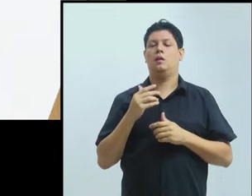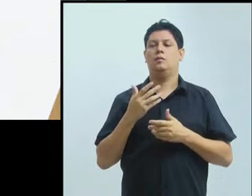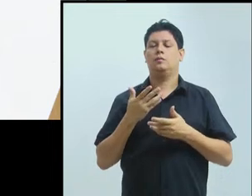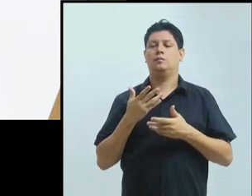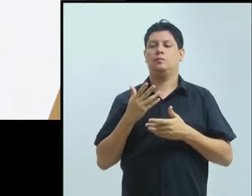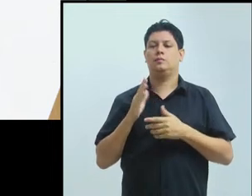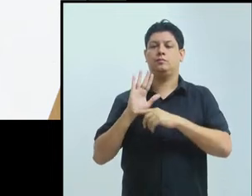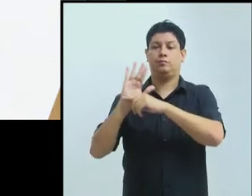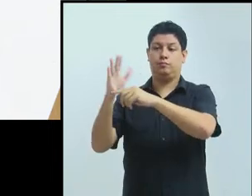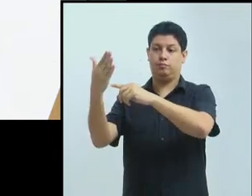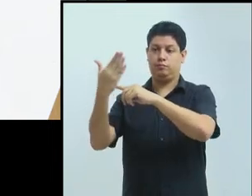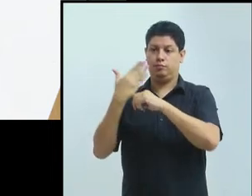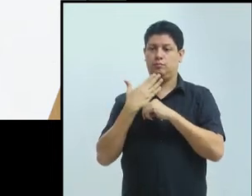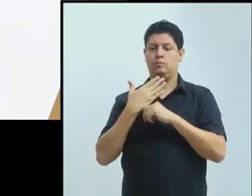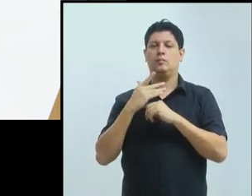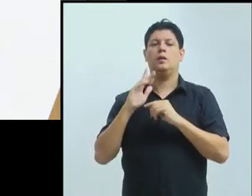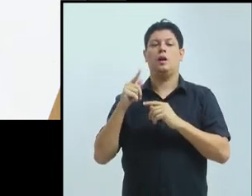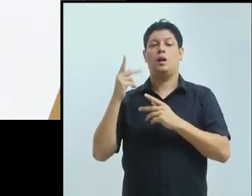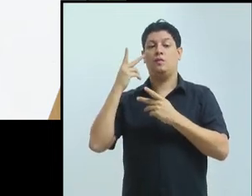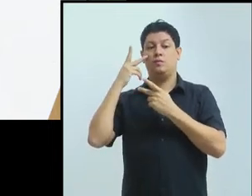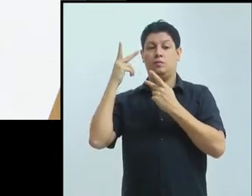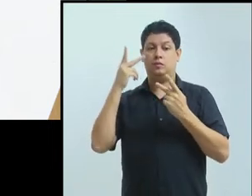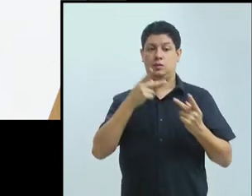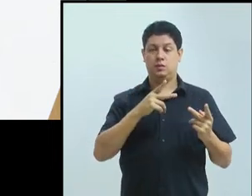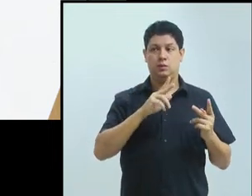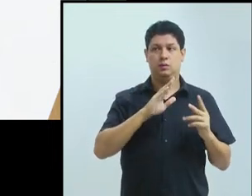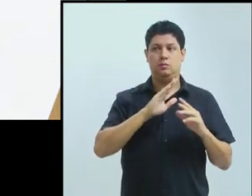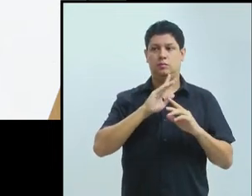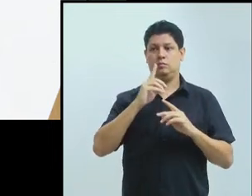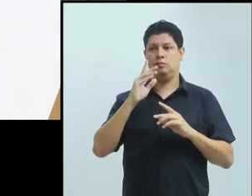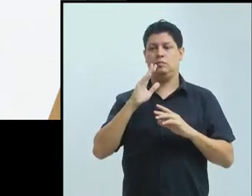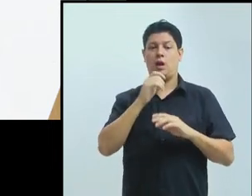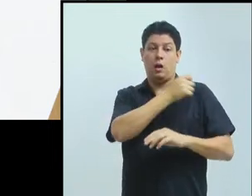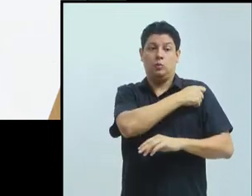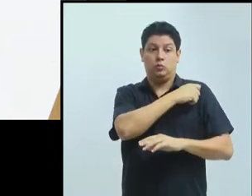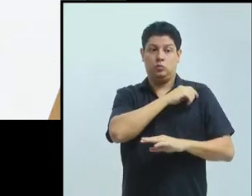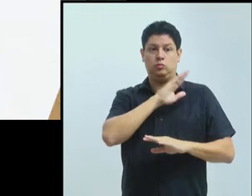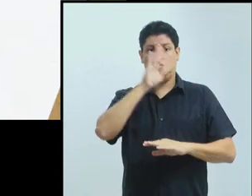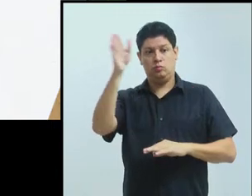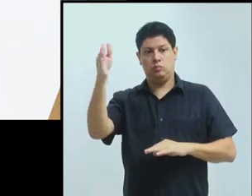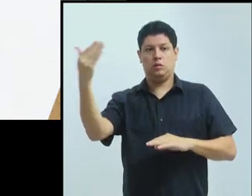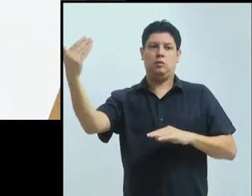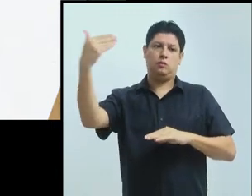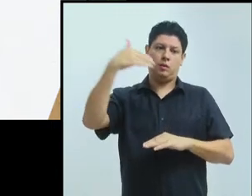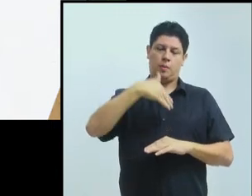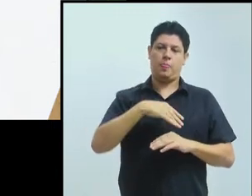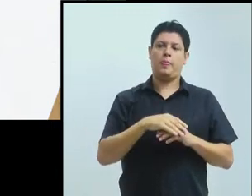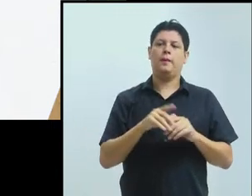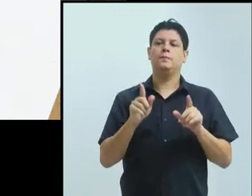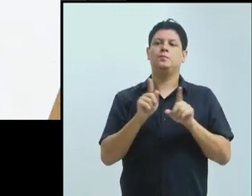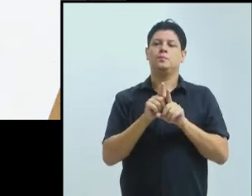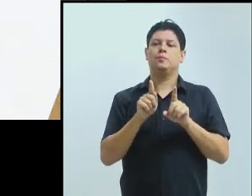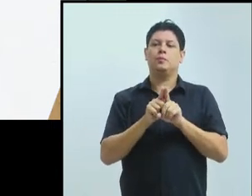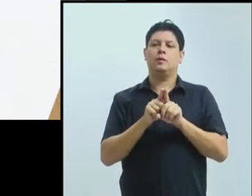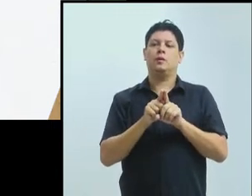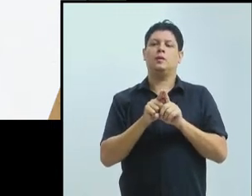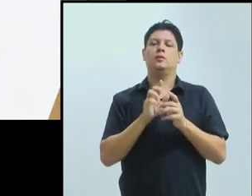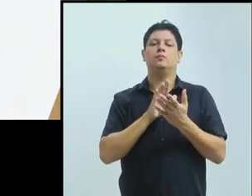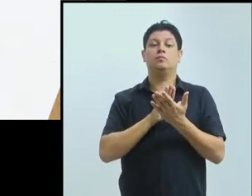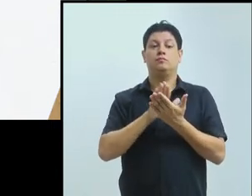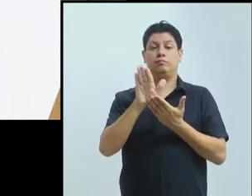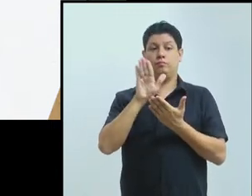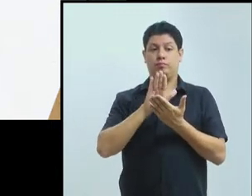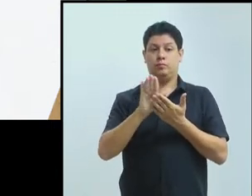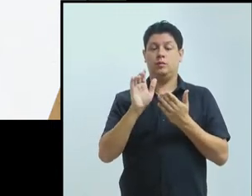pelo intercâmbio de estudantes, o intercâmbio de publicações, a organização conjunta de reuniões e